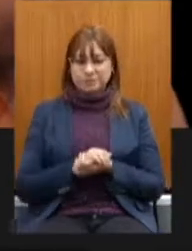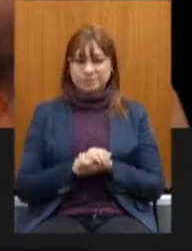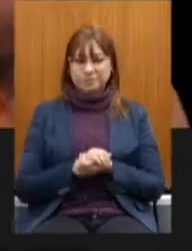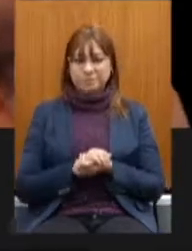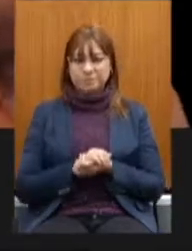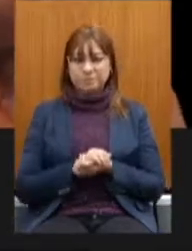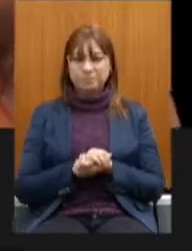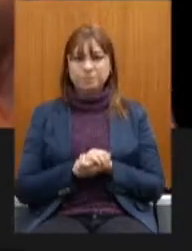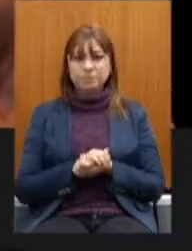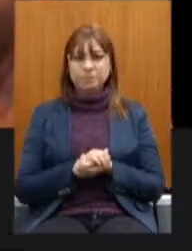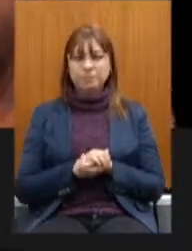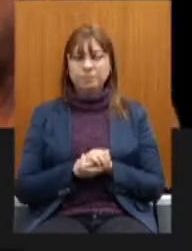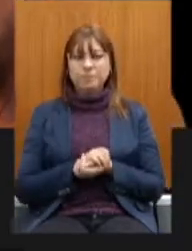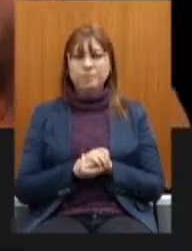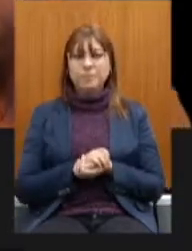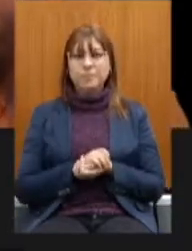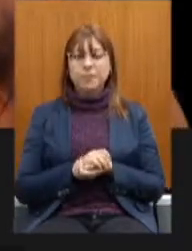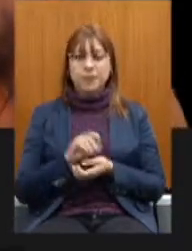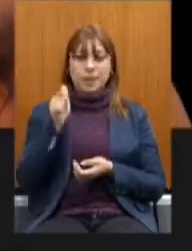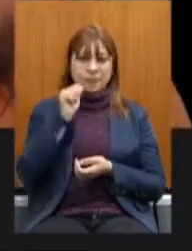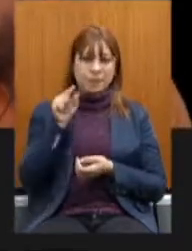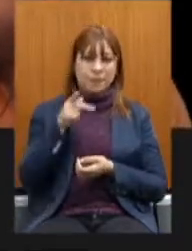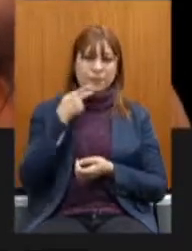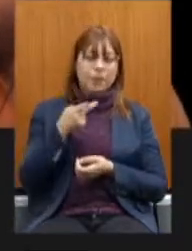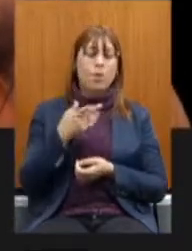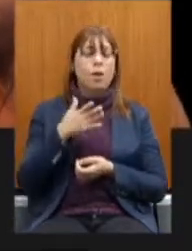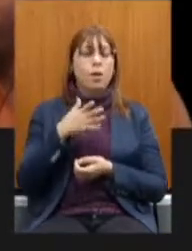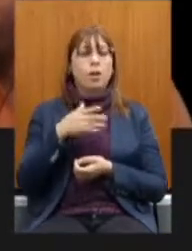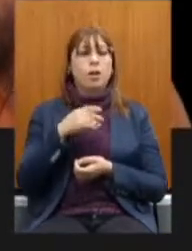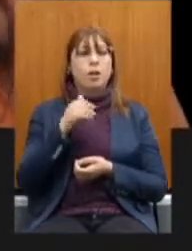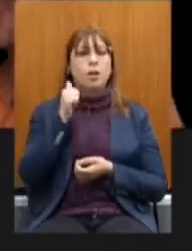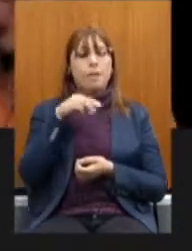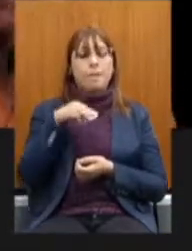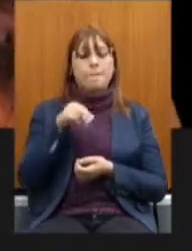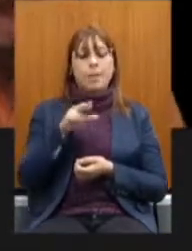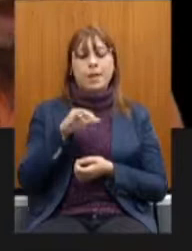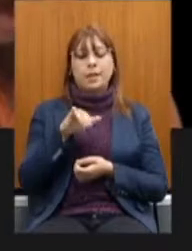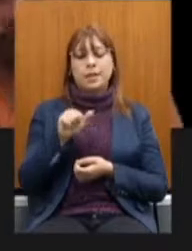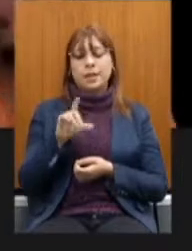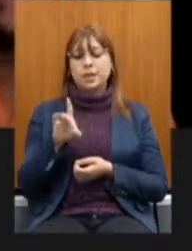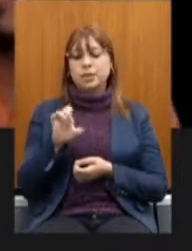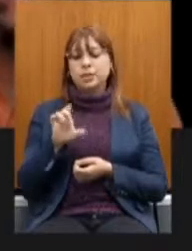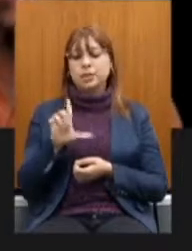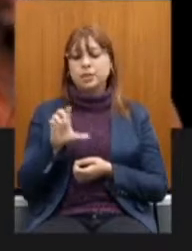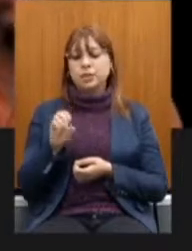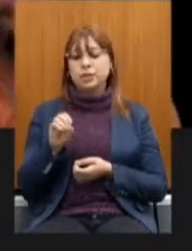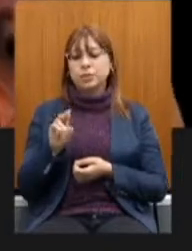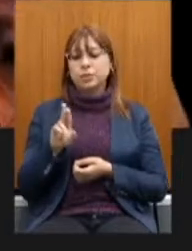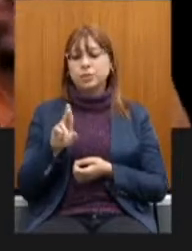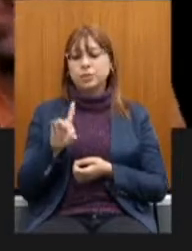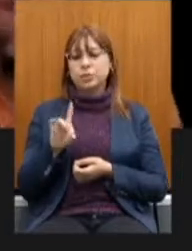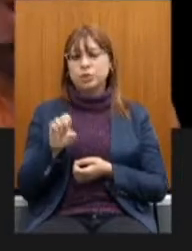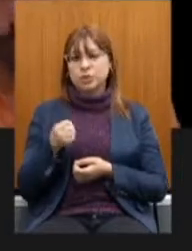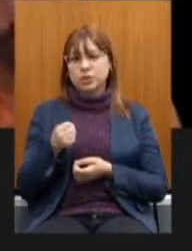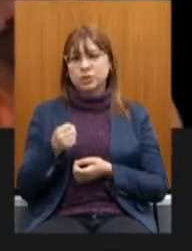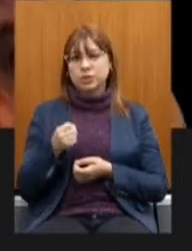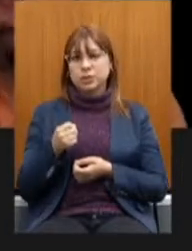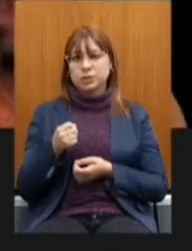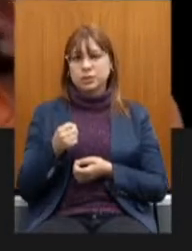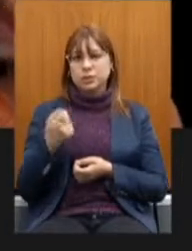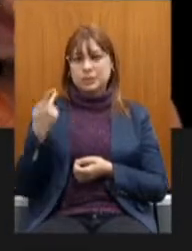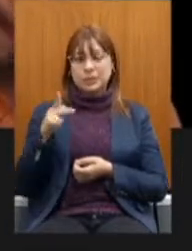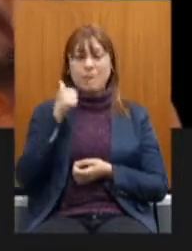Ela falou que a mãe dela, Maria de Lúdios Pereira de Souza, faleceu. É uma amiga.